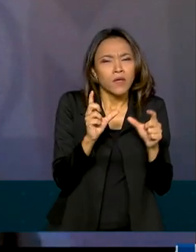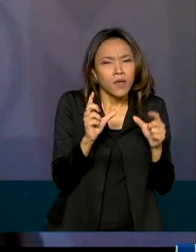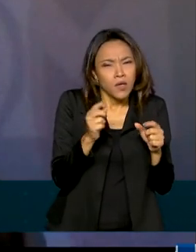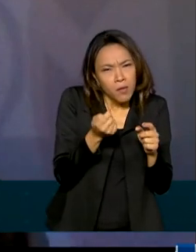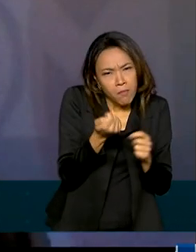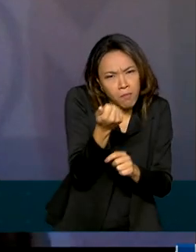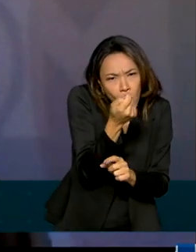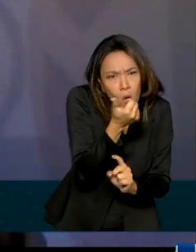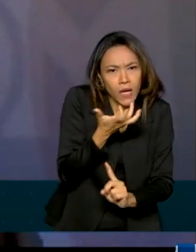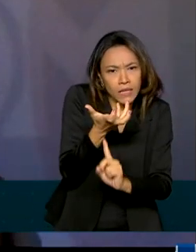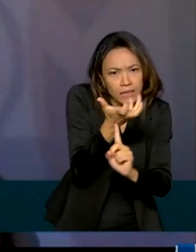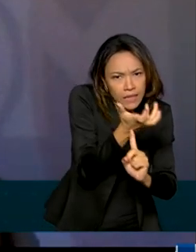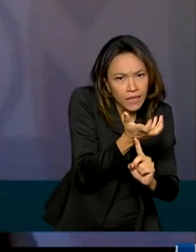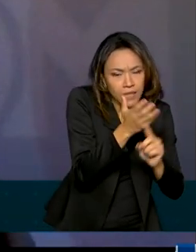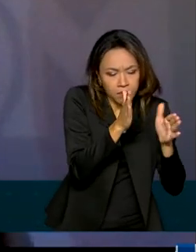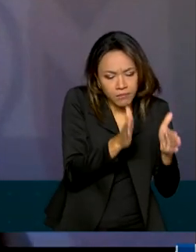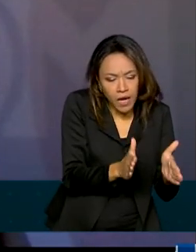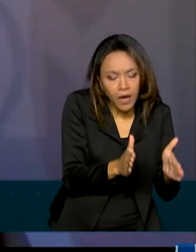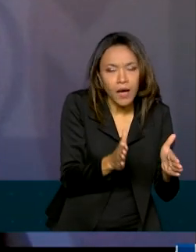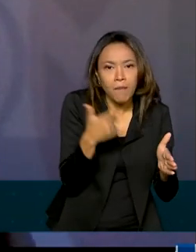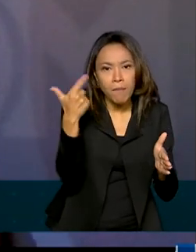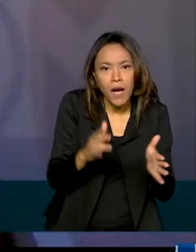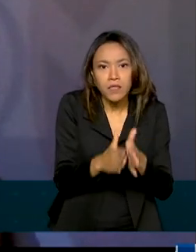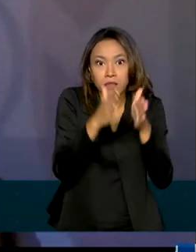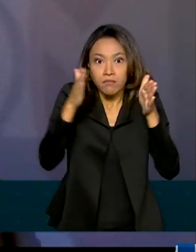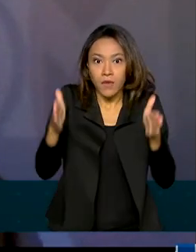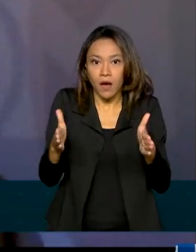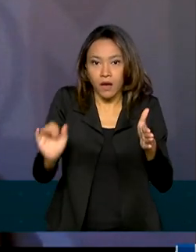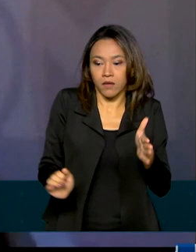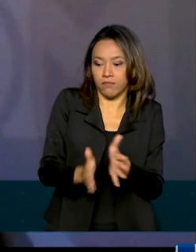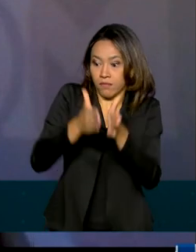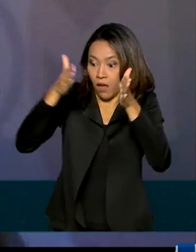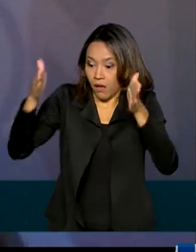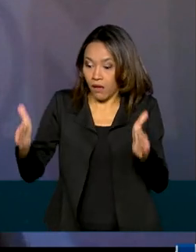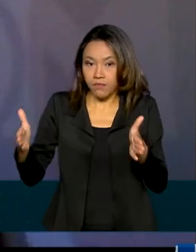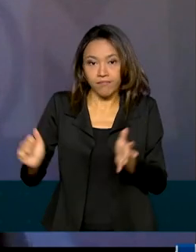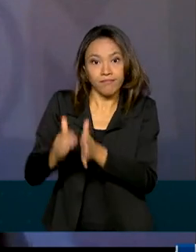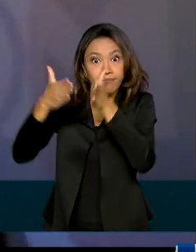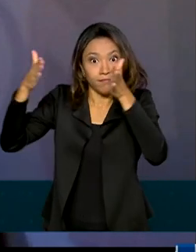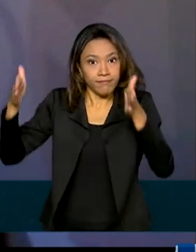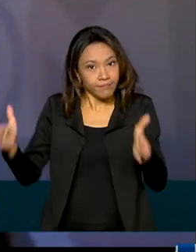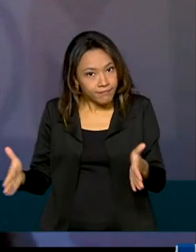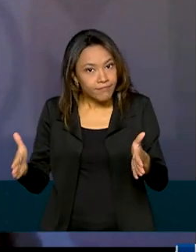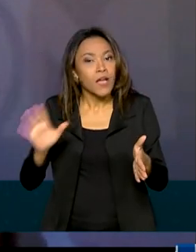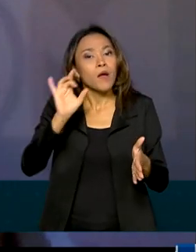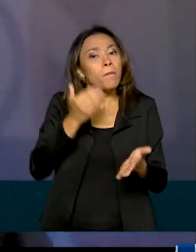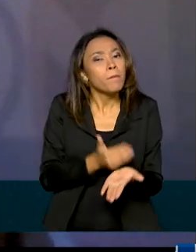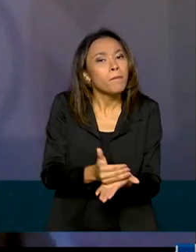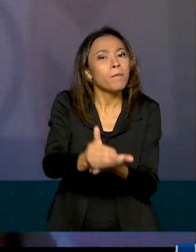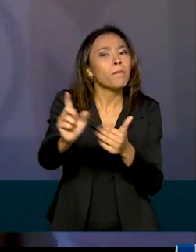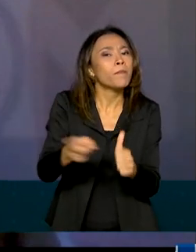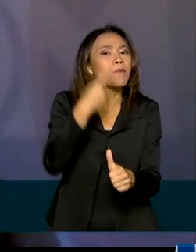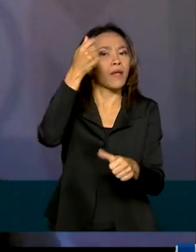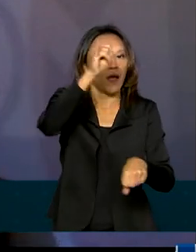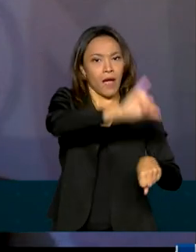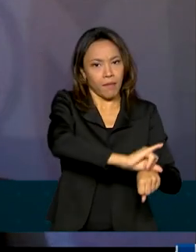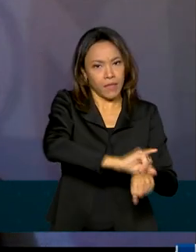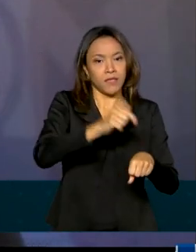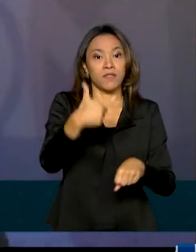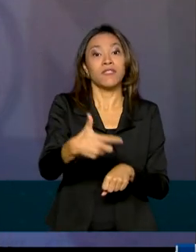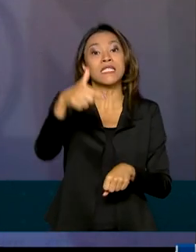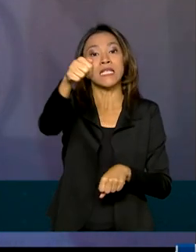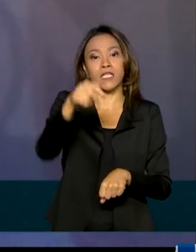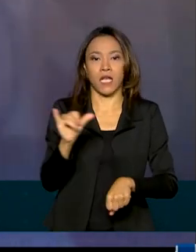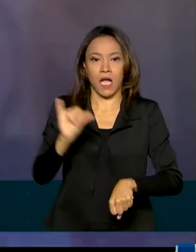no ano seguinte vai ampliando, começa só nas capitais, mas no próximo ano, nas 27 capitais,